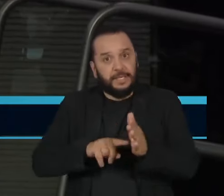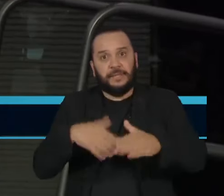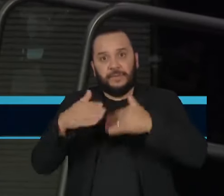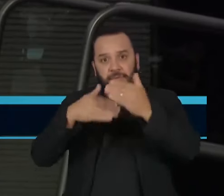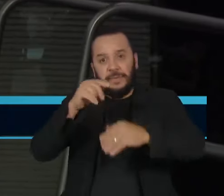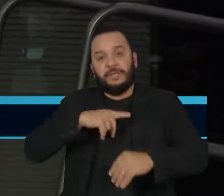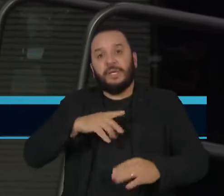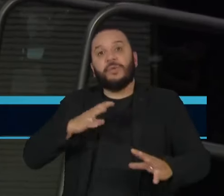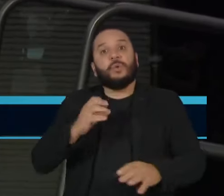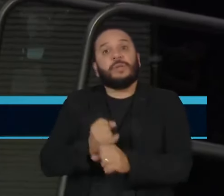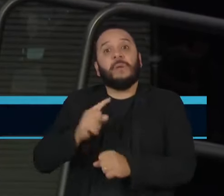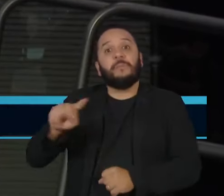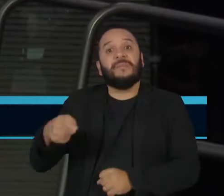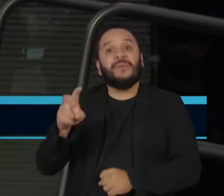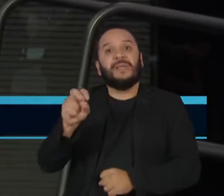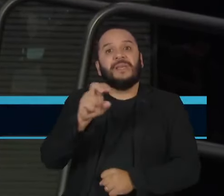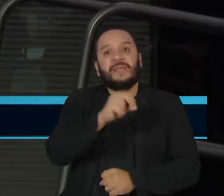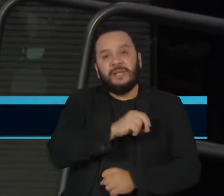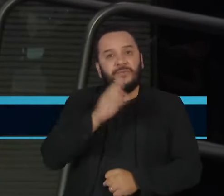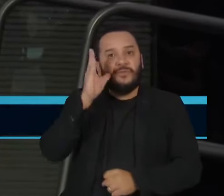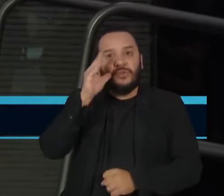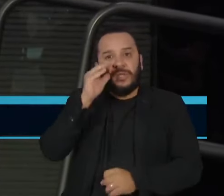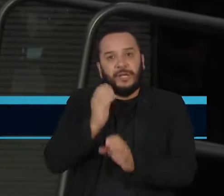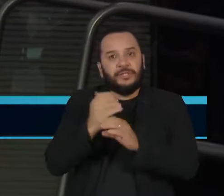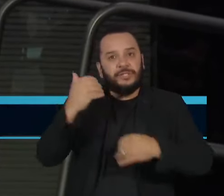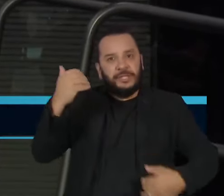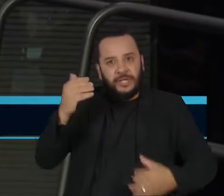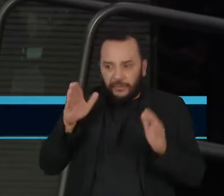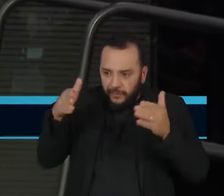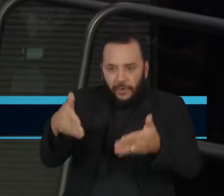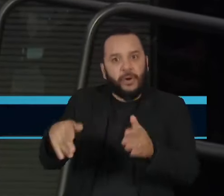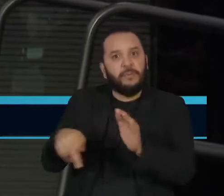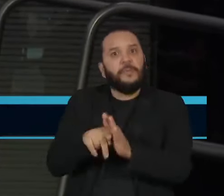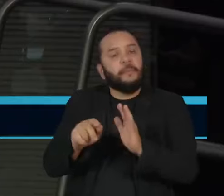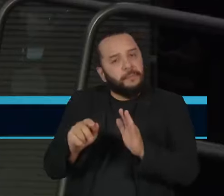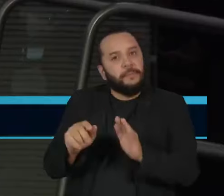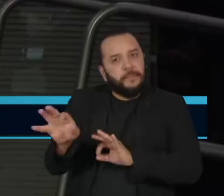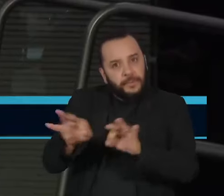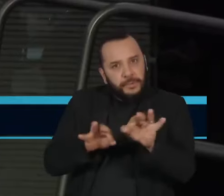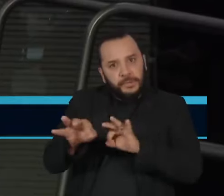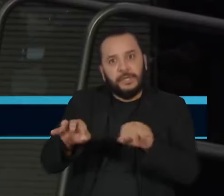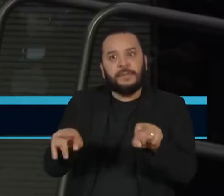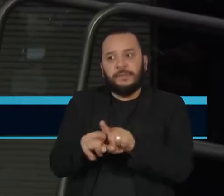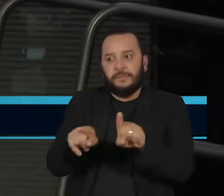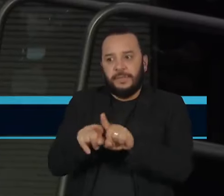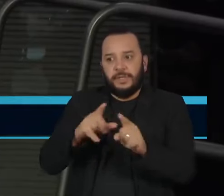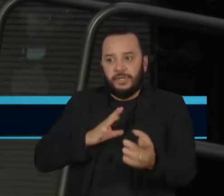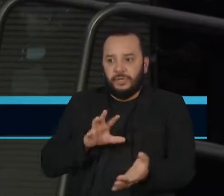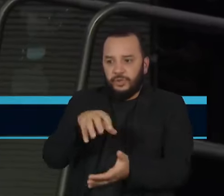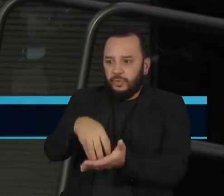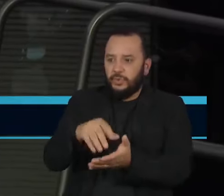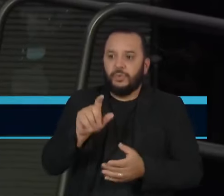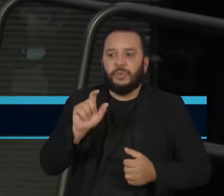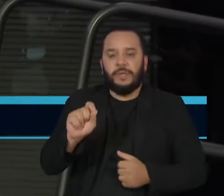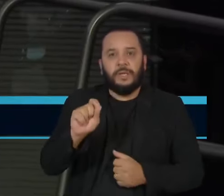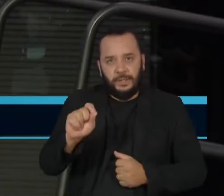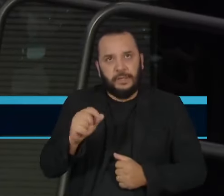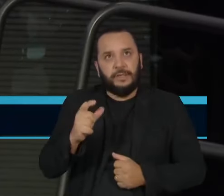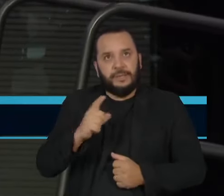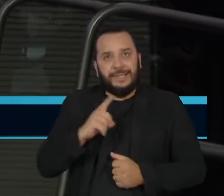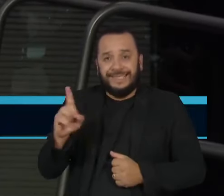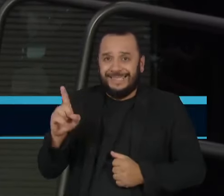engenheiros diretos e alocados em projetos, como por exemplo, no Instituto Eldorado, sendo 100